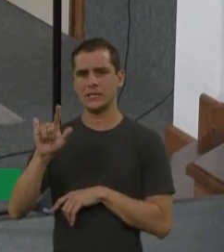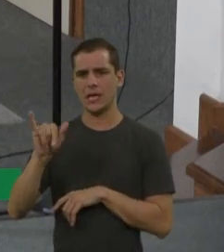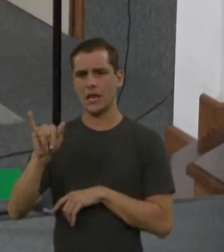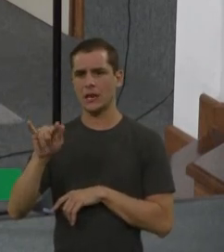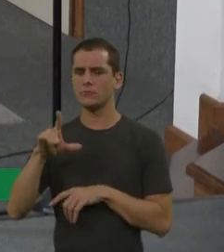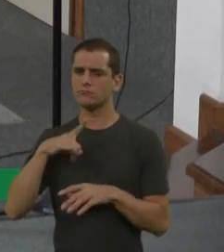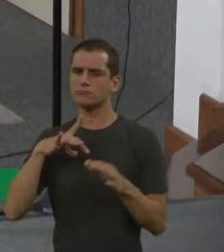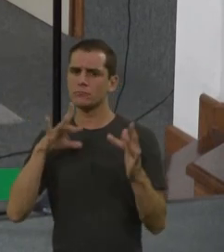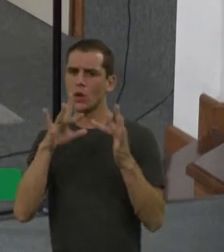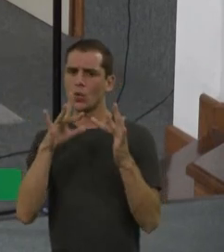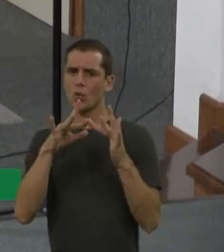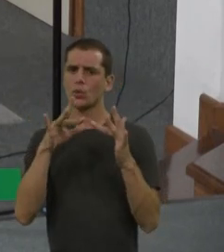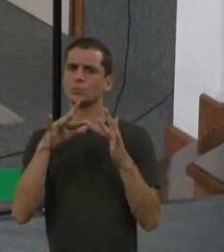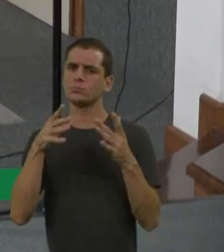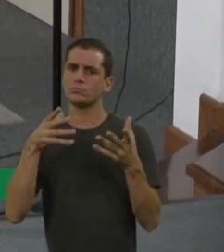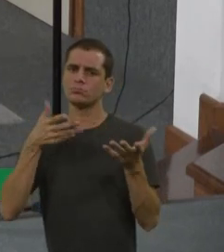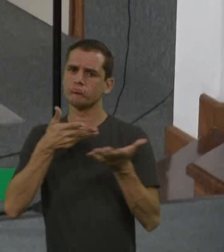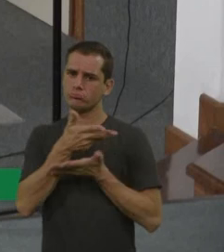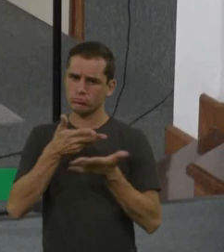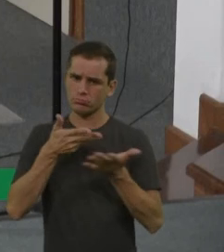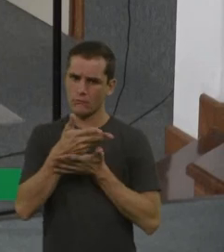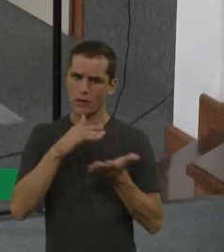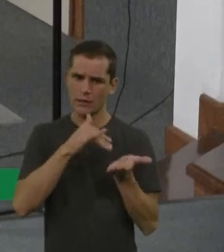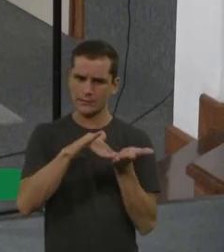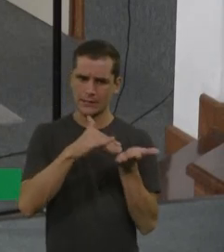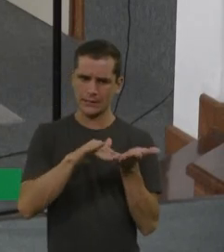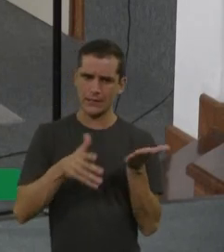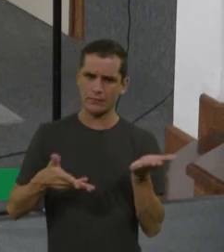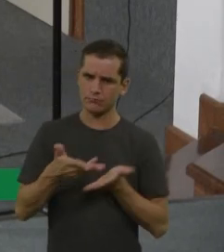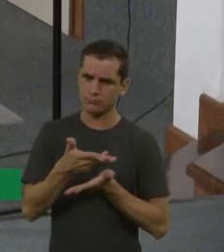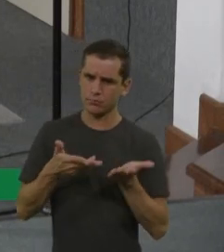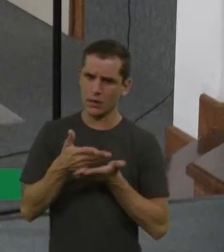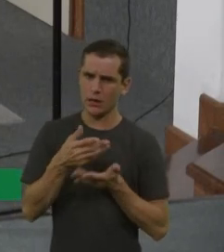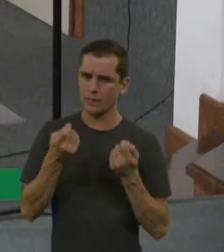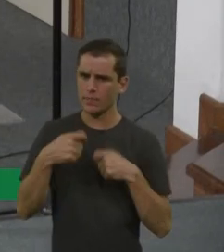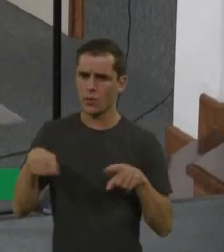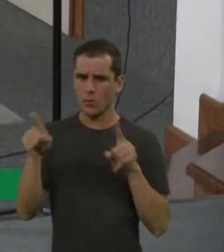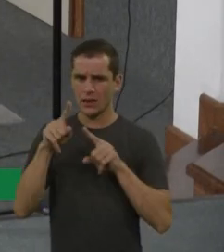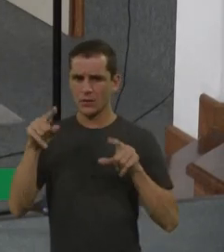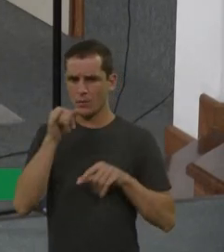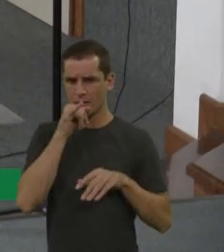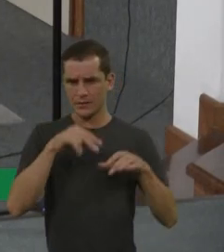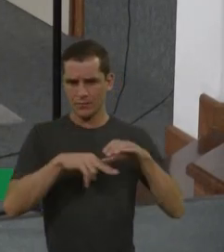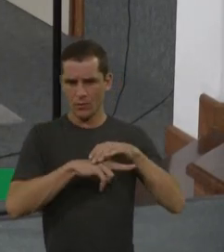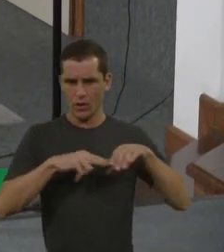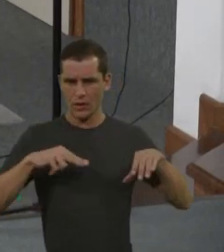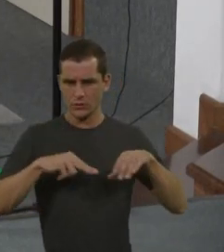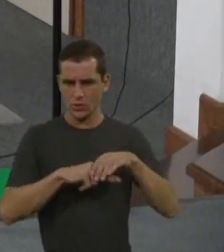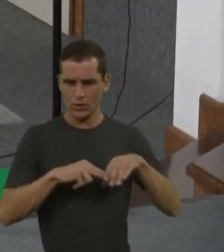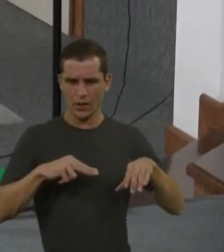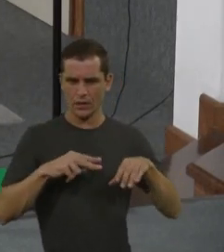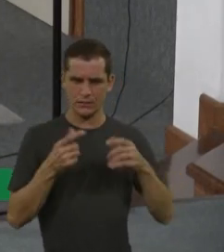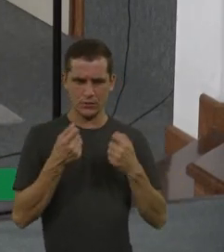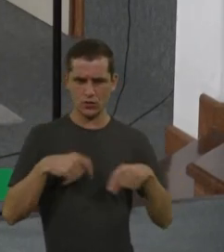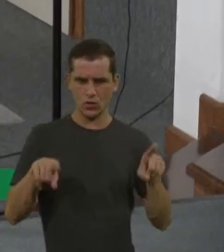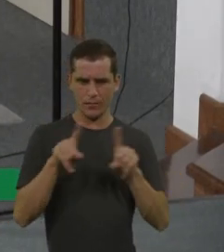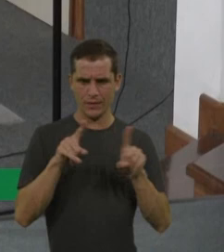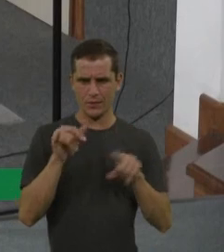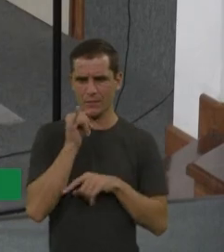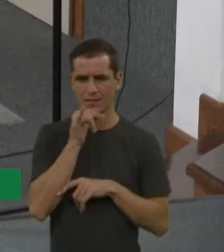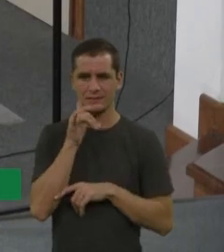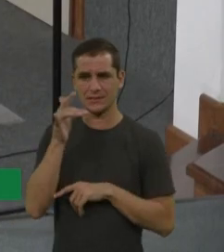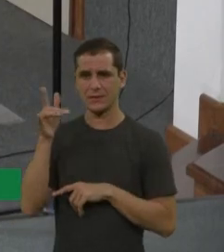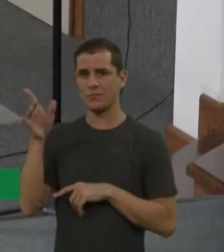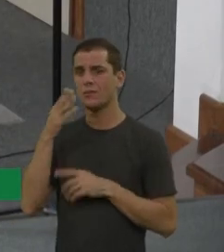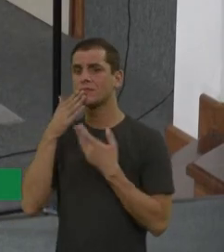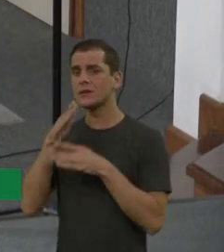precisa ter todos esses exames, tá? A ressonância eu botei aqui, mas eu sempre acho muito criterioso a gente pedir, afinal de contas, vai submeter uma criança a uma anestesia, né? Pra